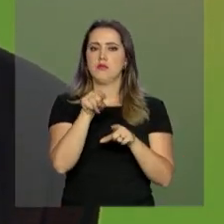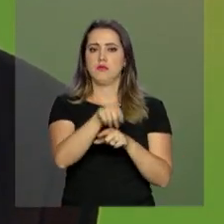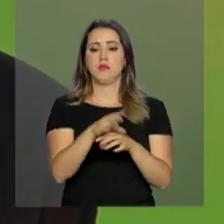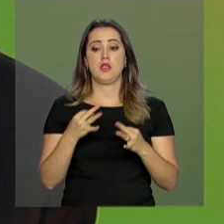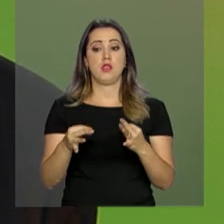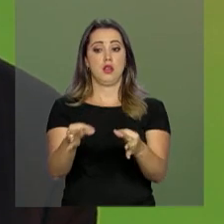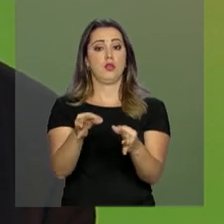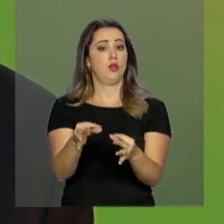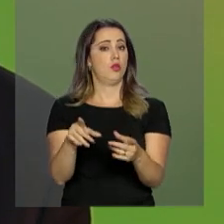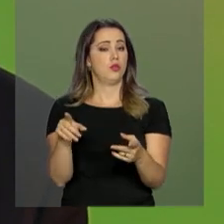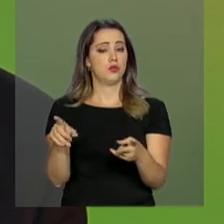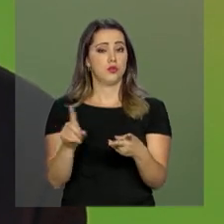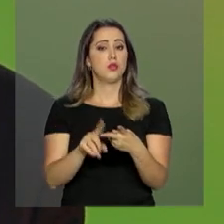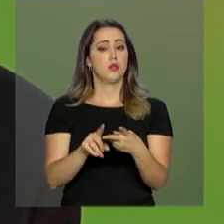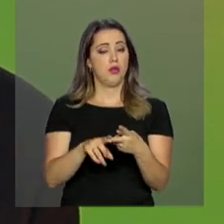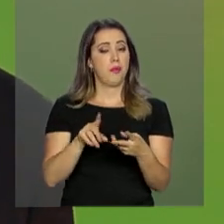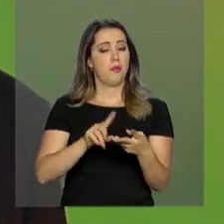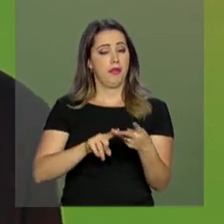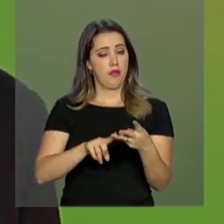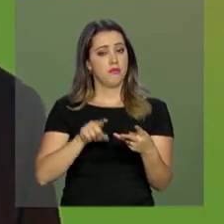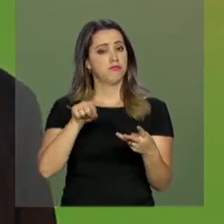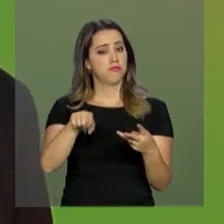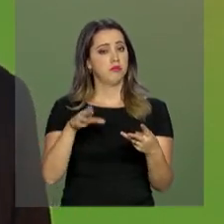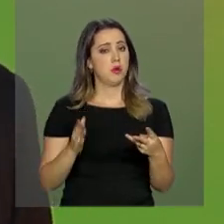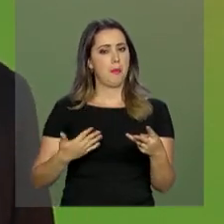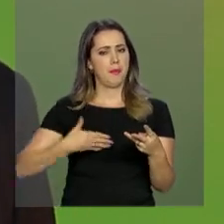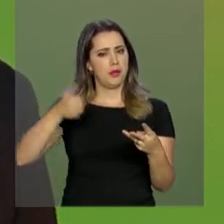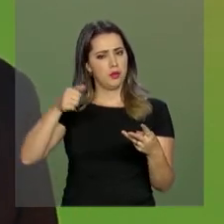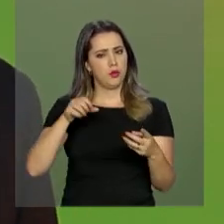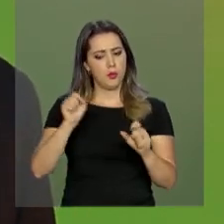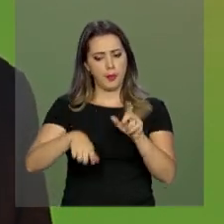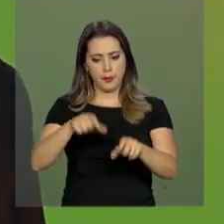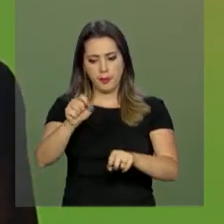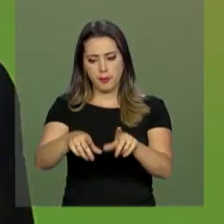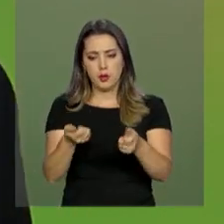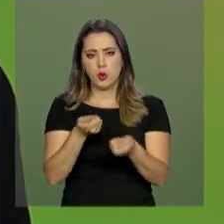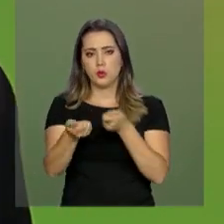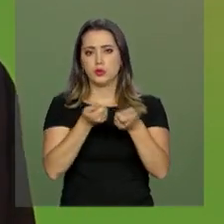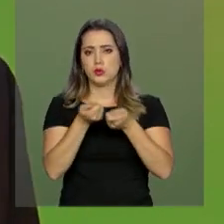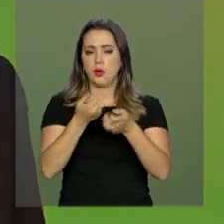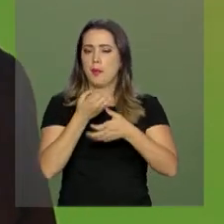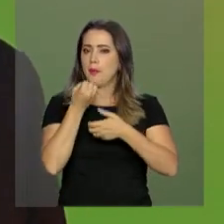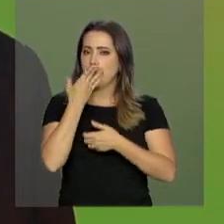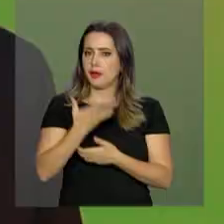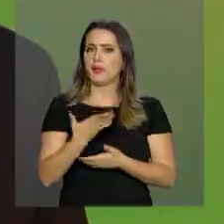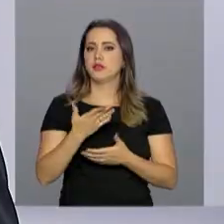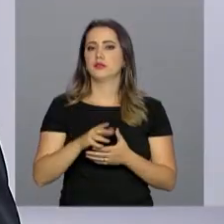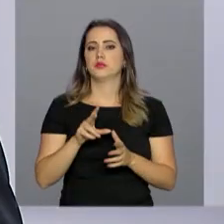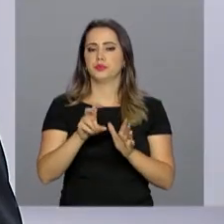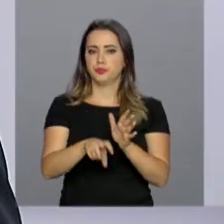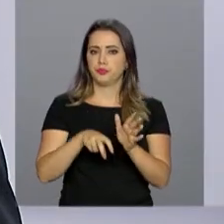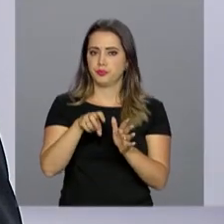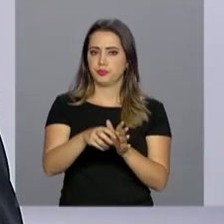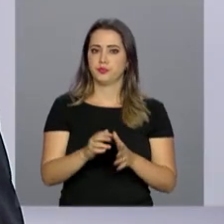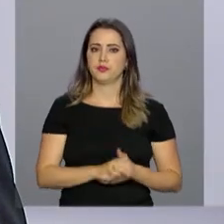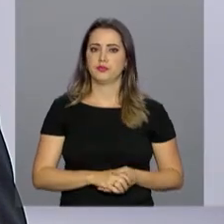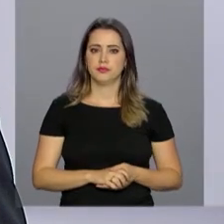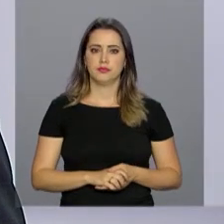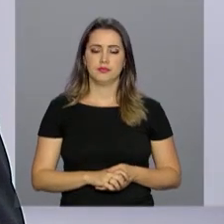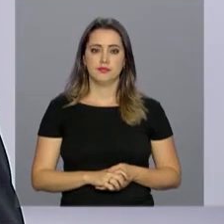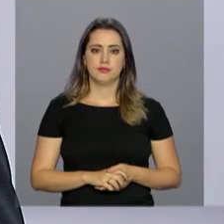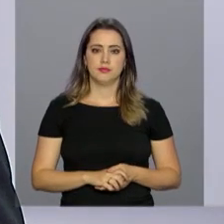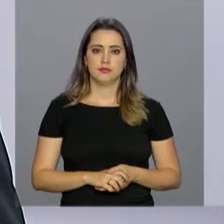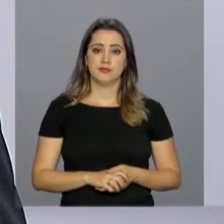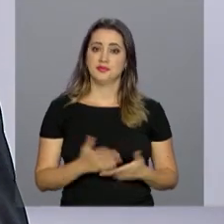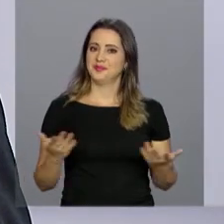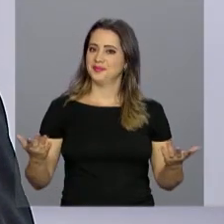mas também o conhecimento para ampliar a capacidade dos produtores gerenciarem bem o seu negócio. A